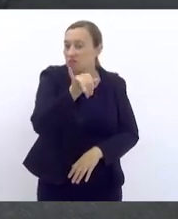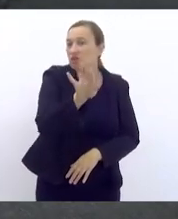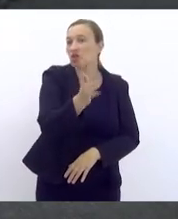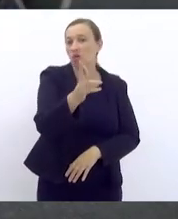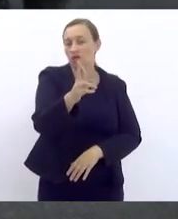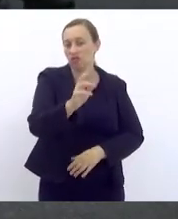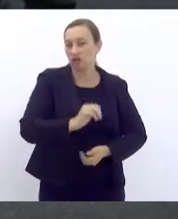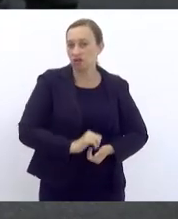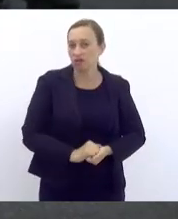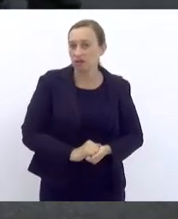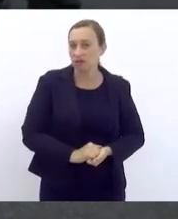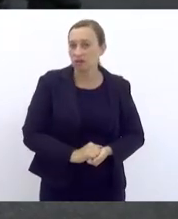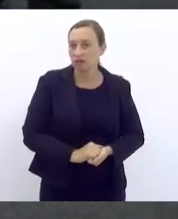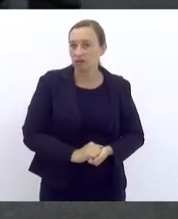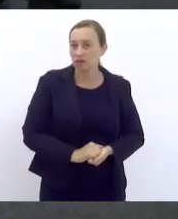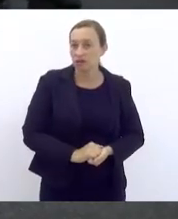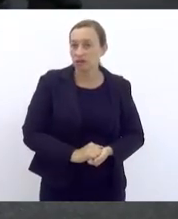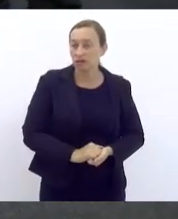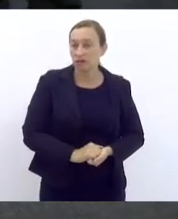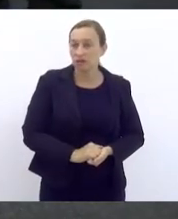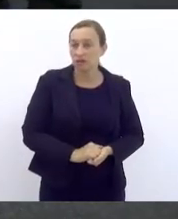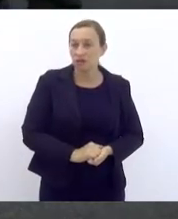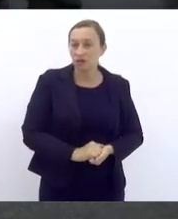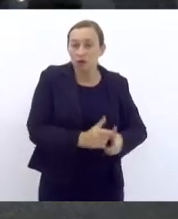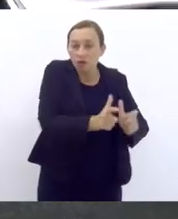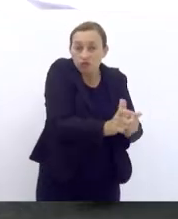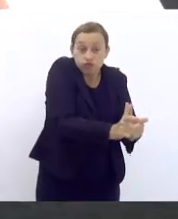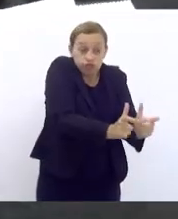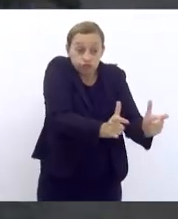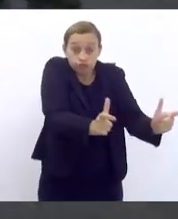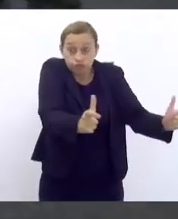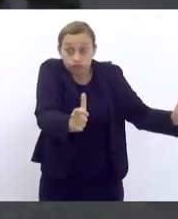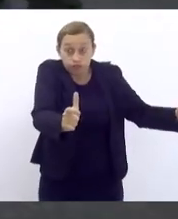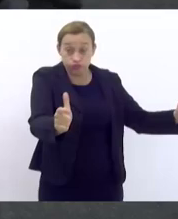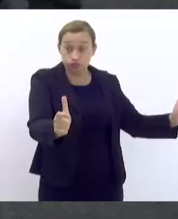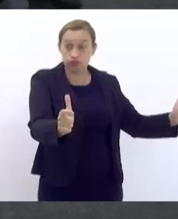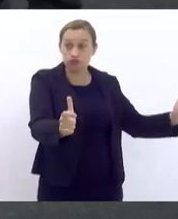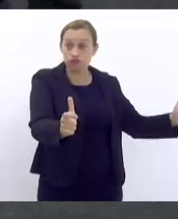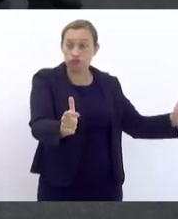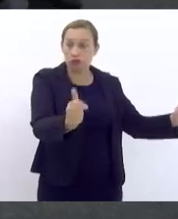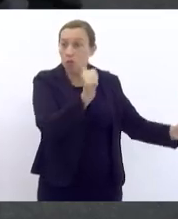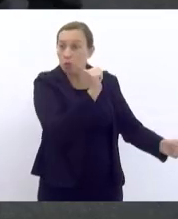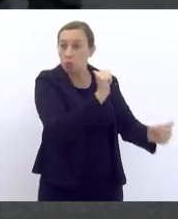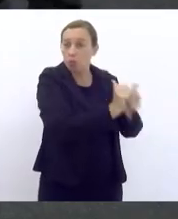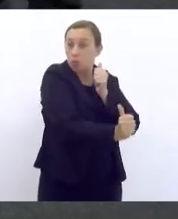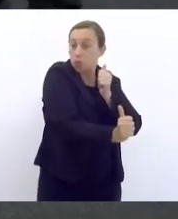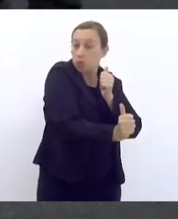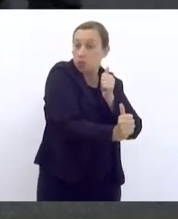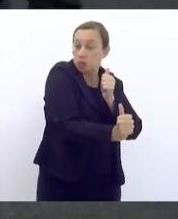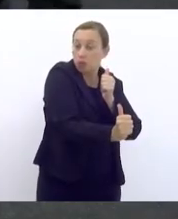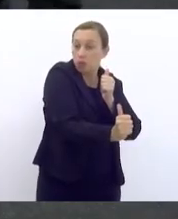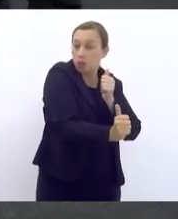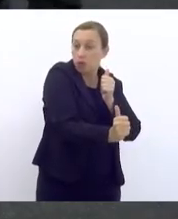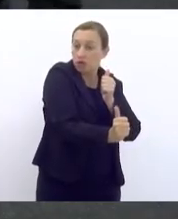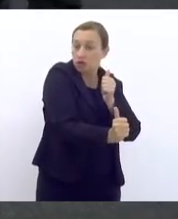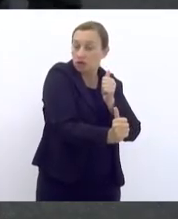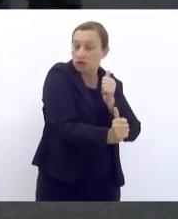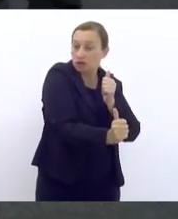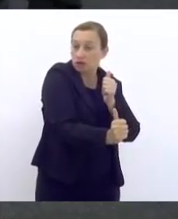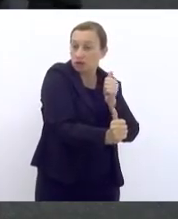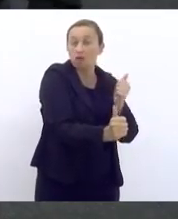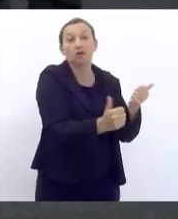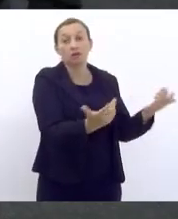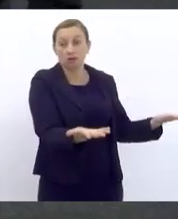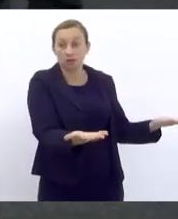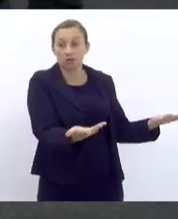de reais. Aquele mundo para o esporte precisa ser sacudido para que